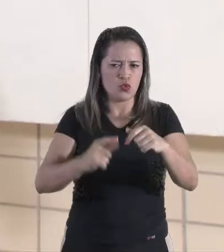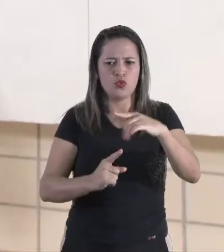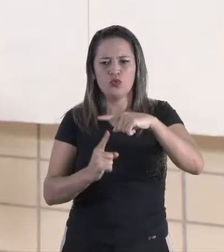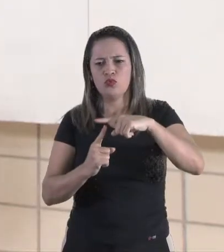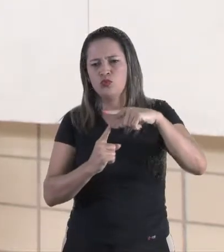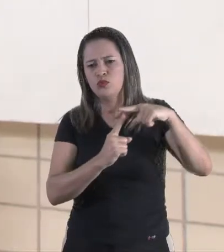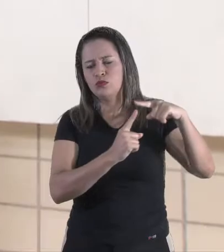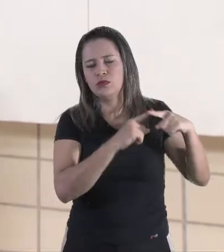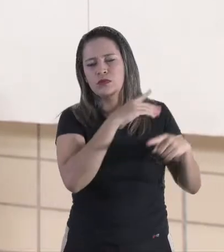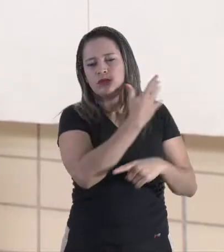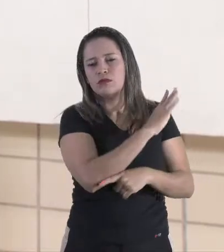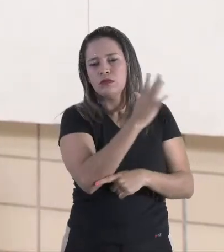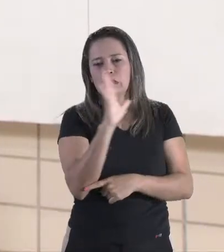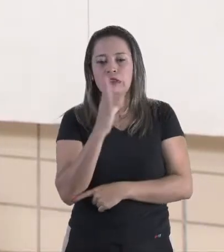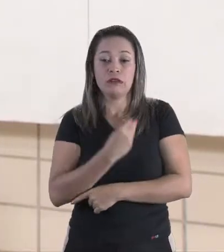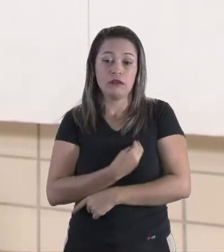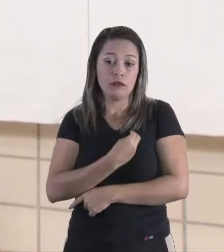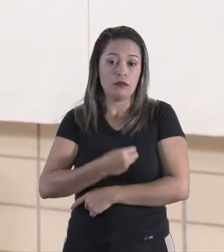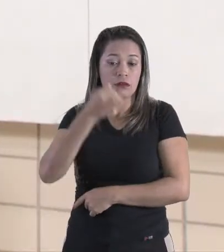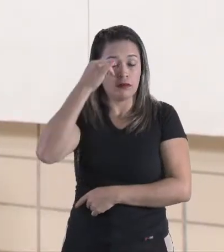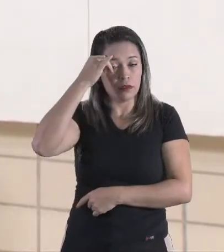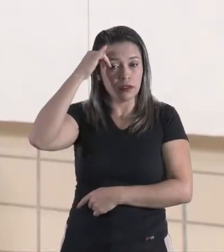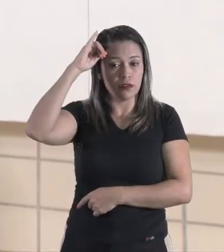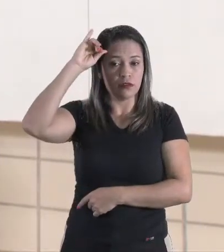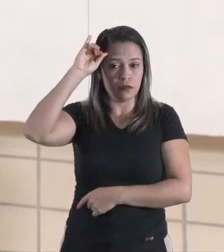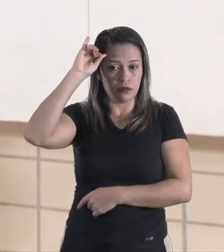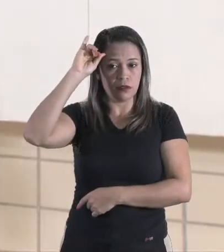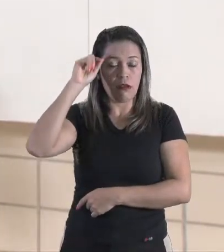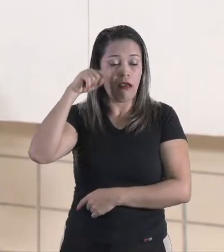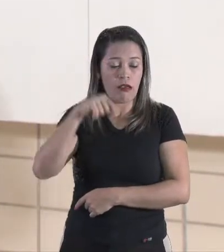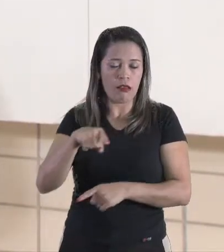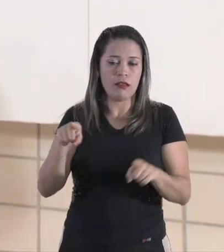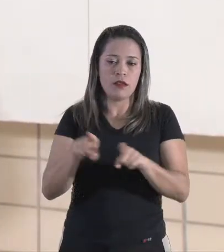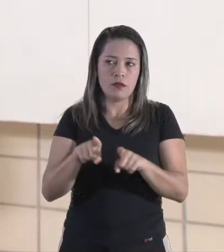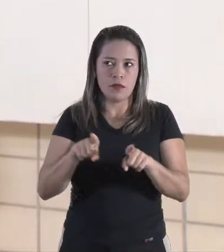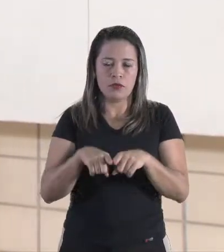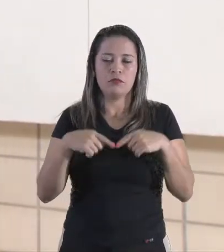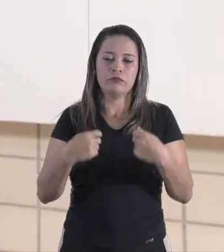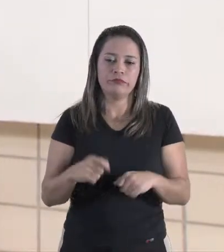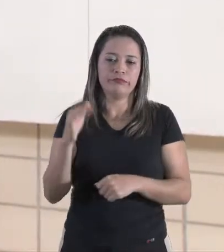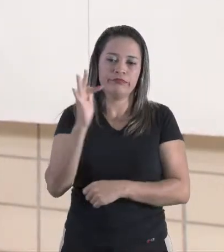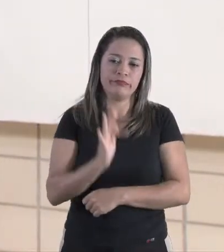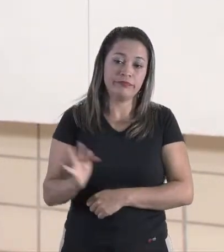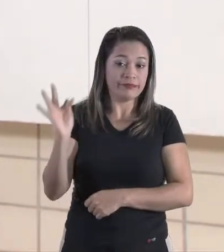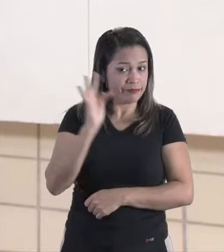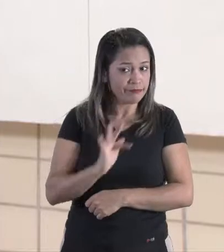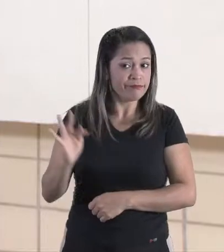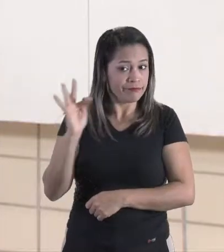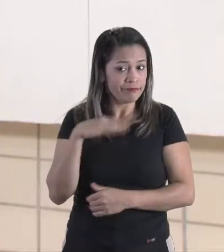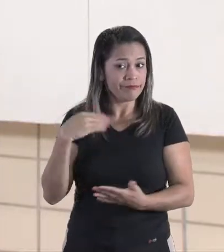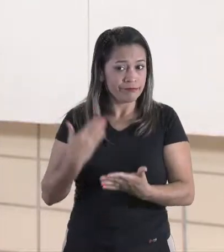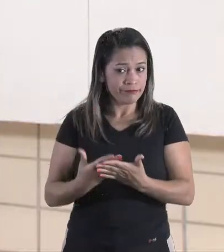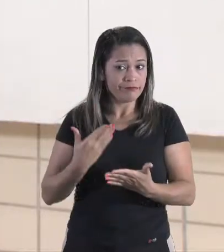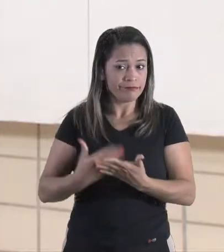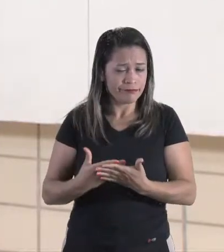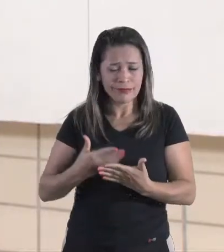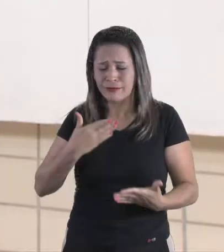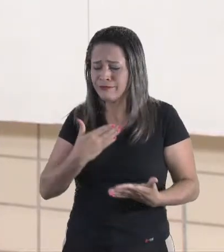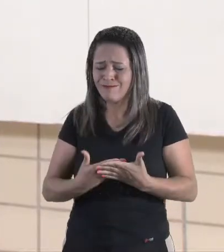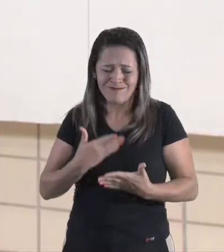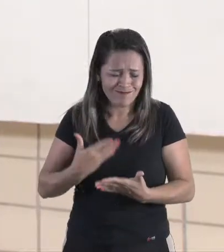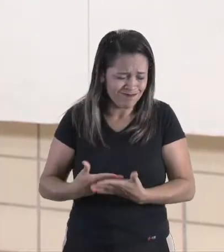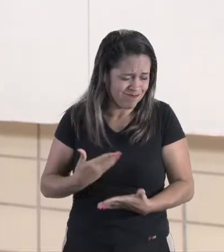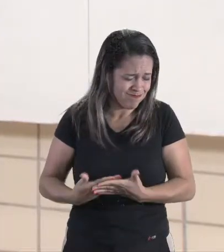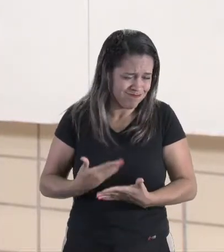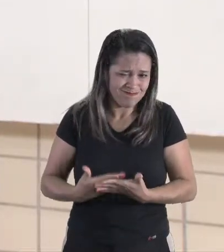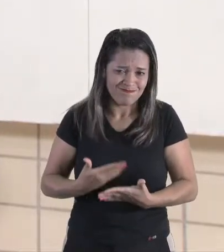plantações que existem lá na fazenda. E ele também precisou fazer uma faculdade. Ele precisou estudar muito